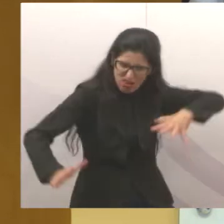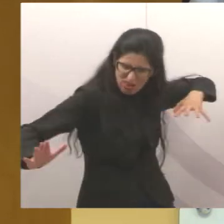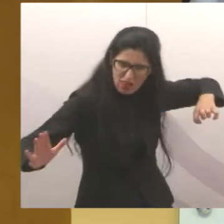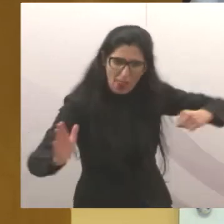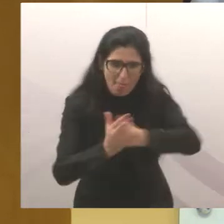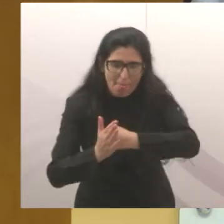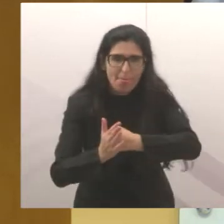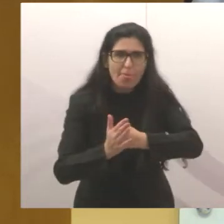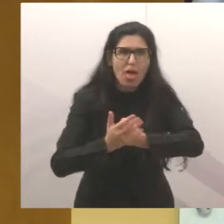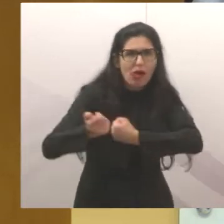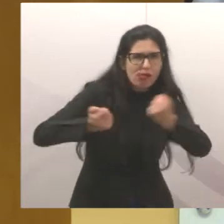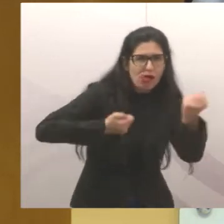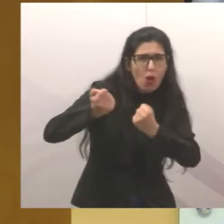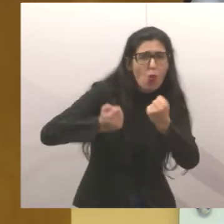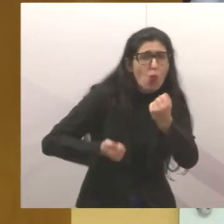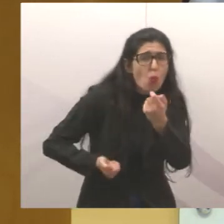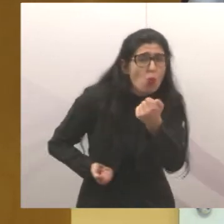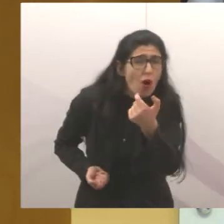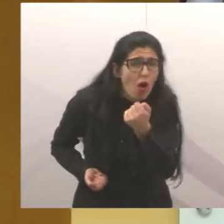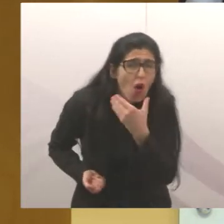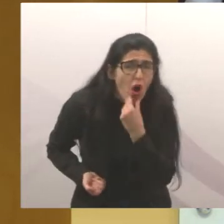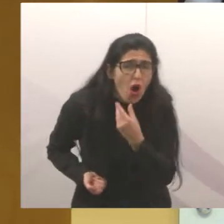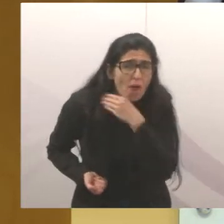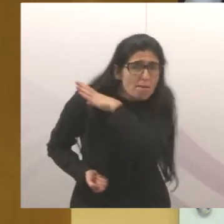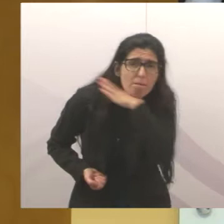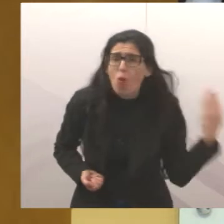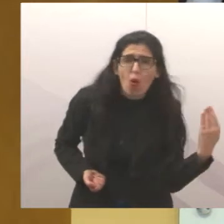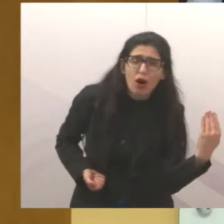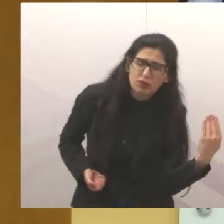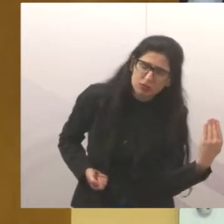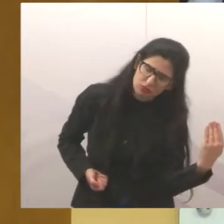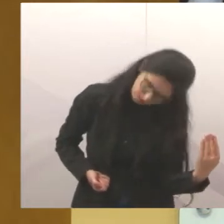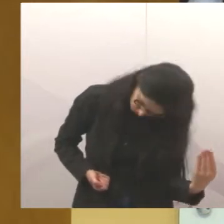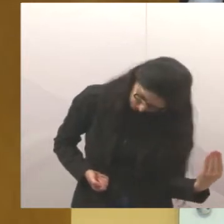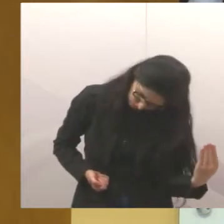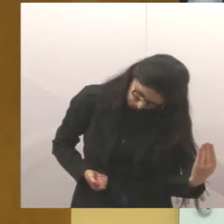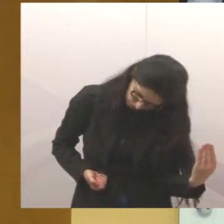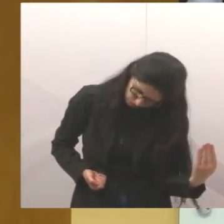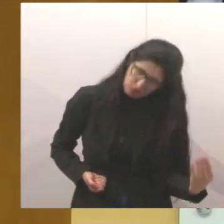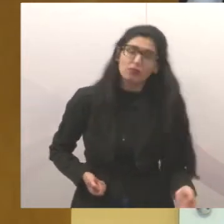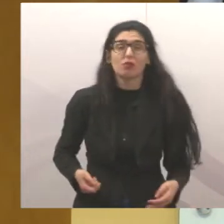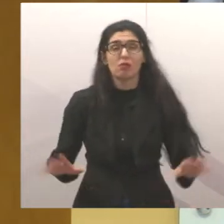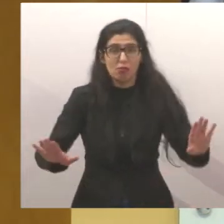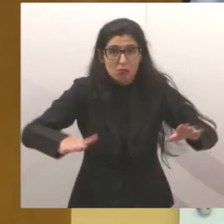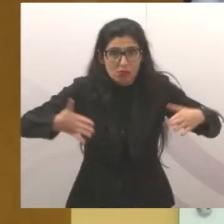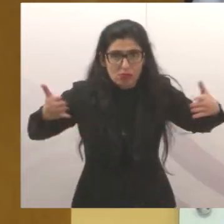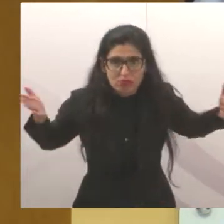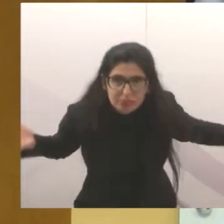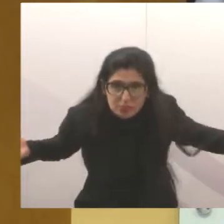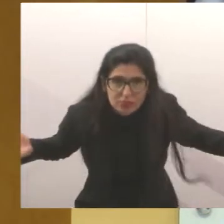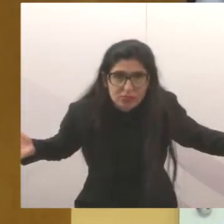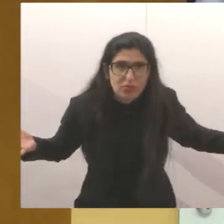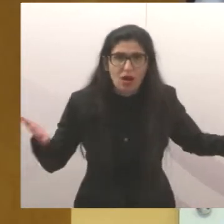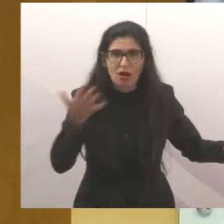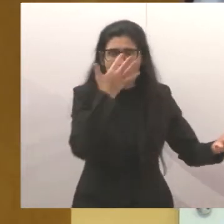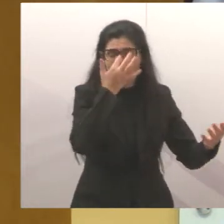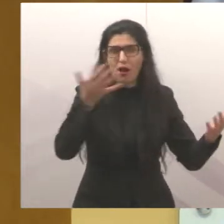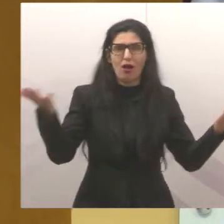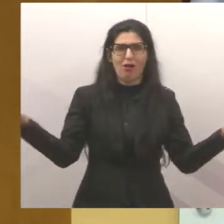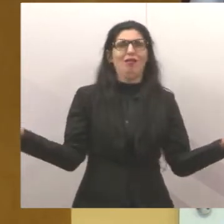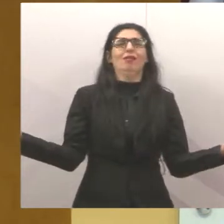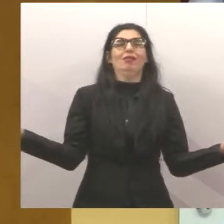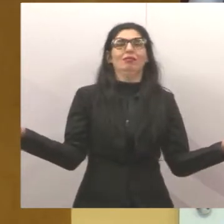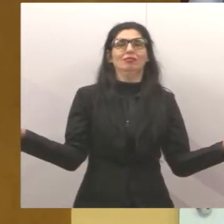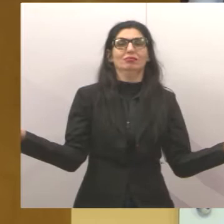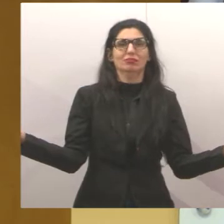bateu o carro lá a óbito. Então, aí ele agora deve de fazer, porque enquanto não acontece isso, não faz lombada onde que a gente